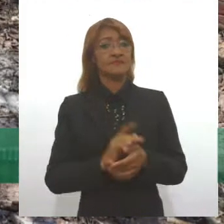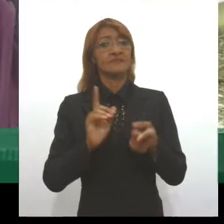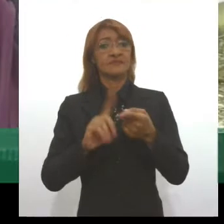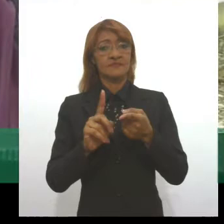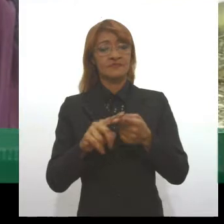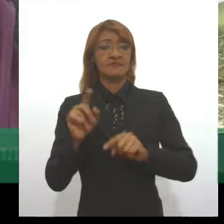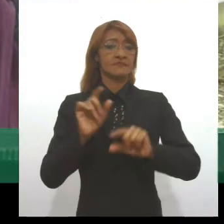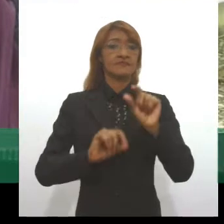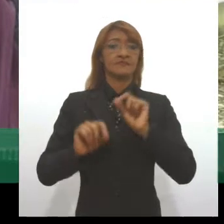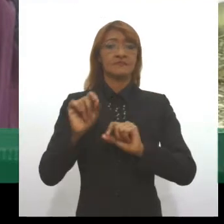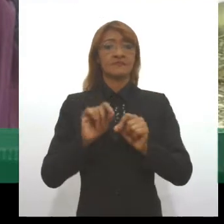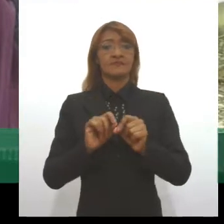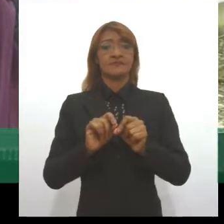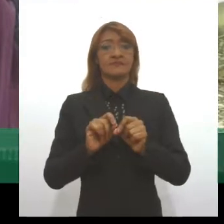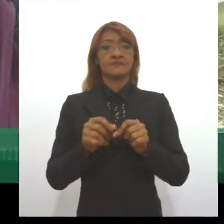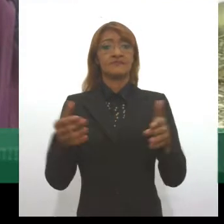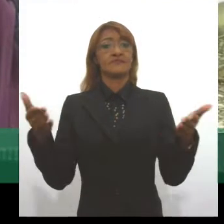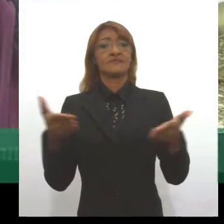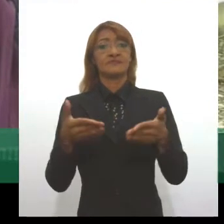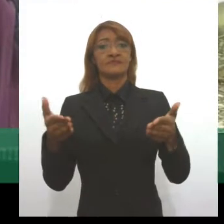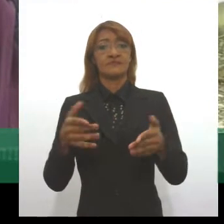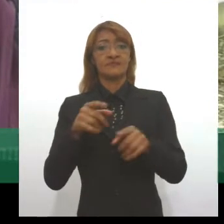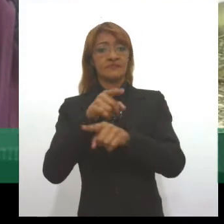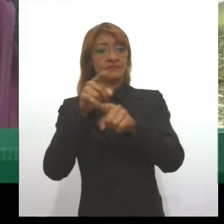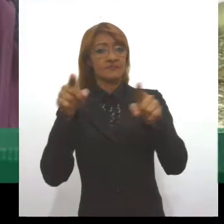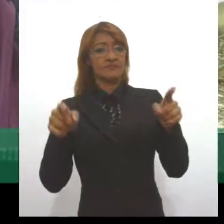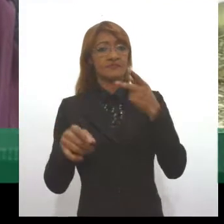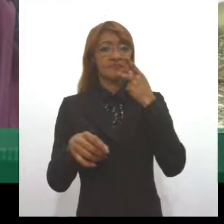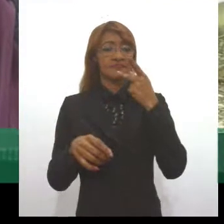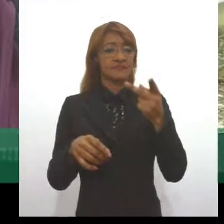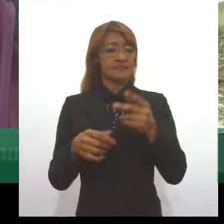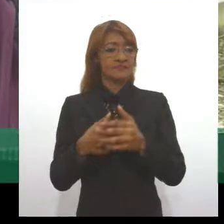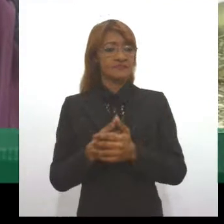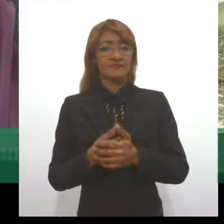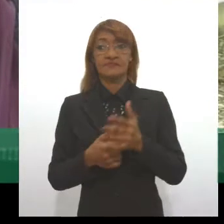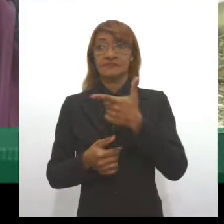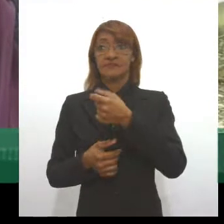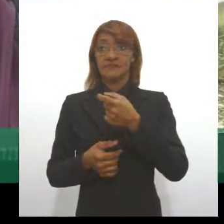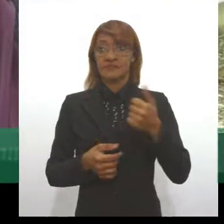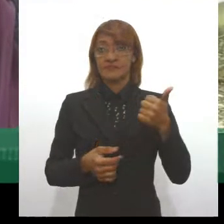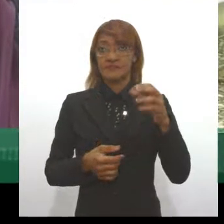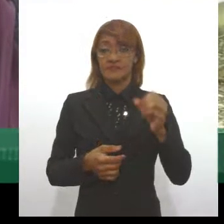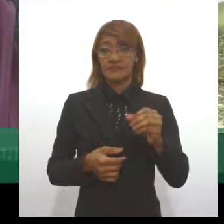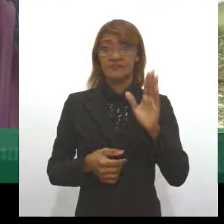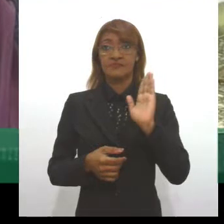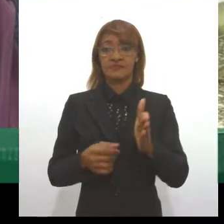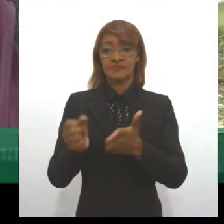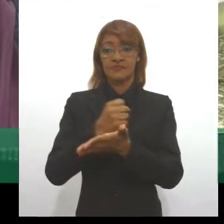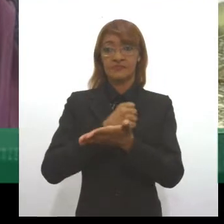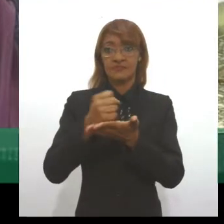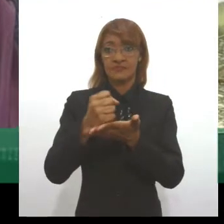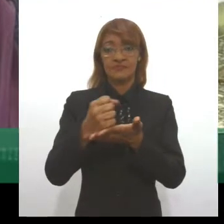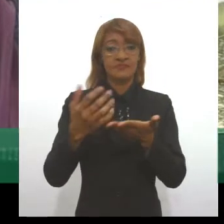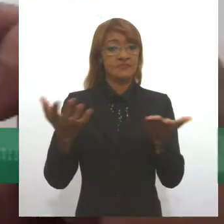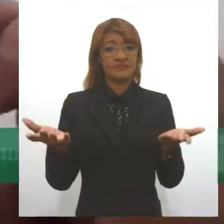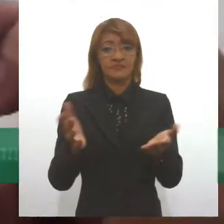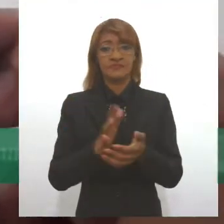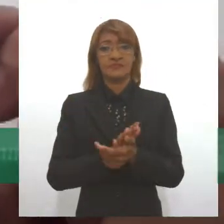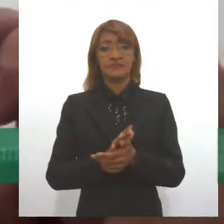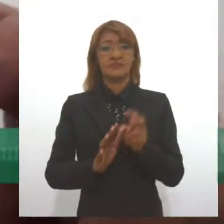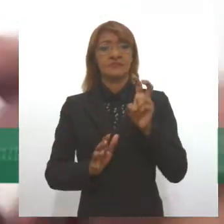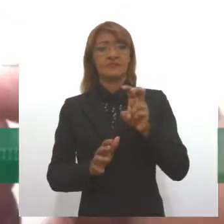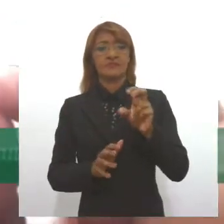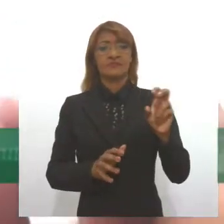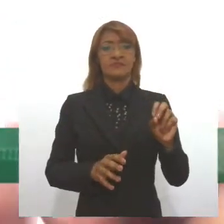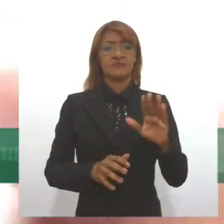que o censo, vocês falaram do censo de 2010, é um censo que já estava bastante defasado em 2010, se falava em 500, 800 mil